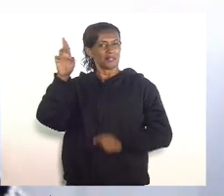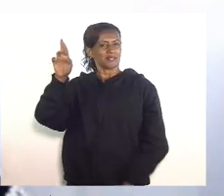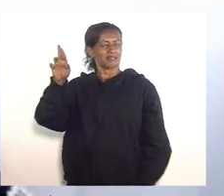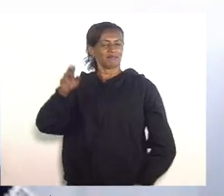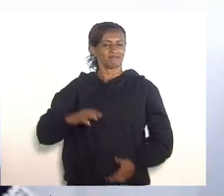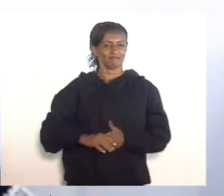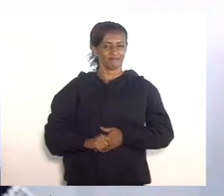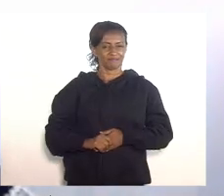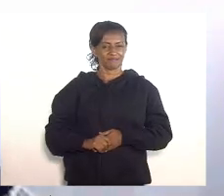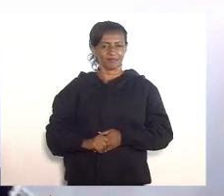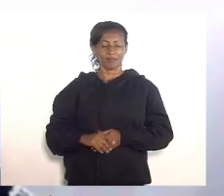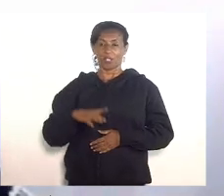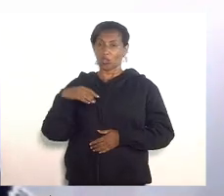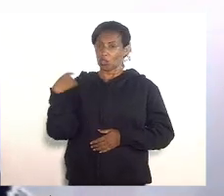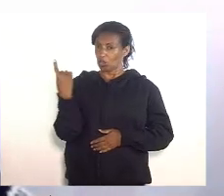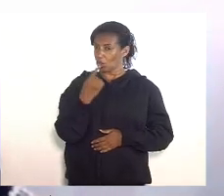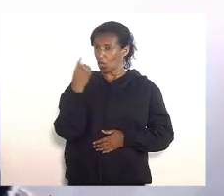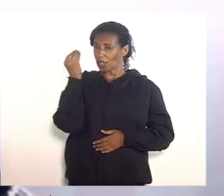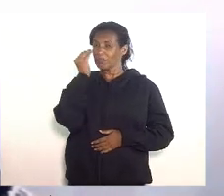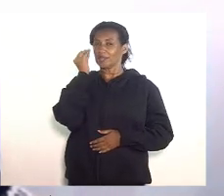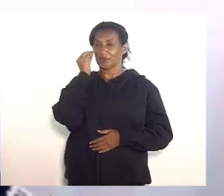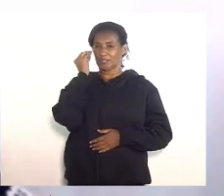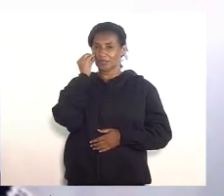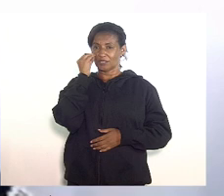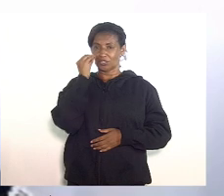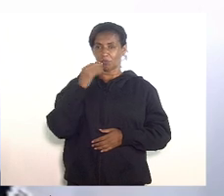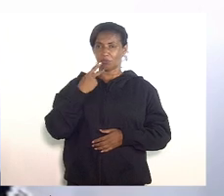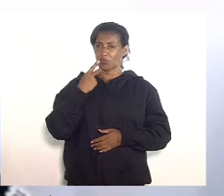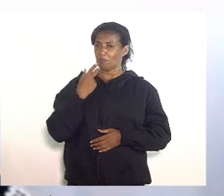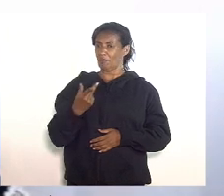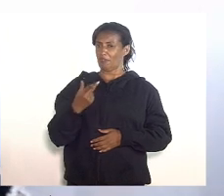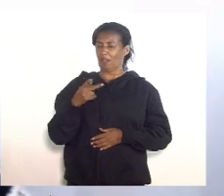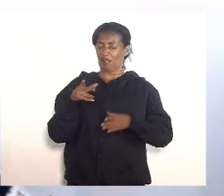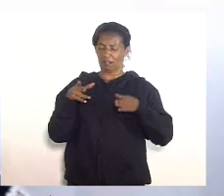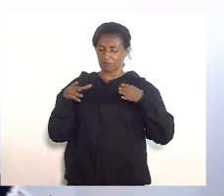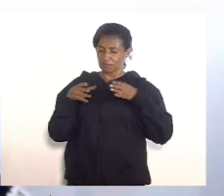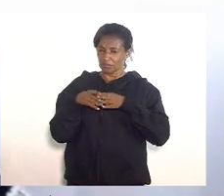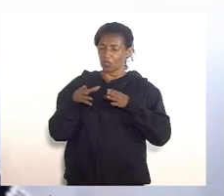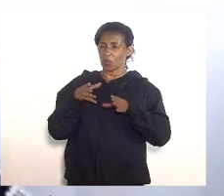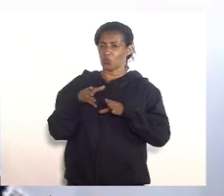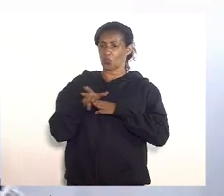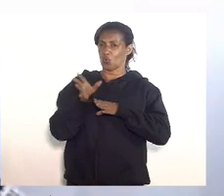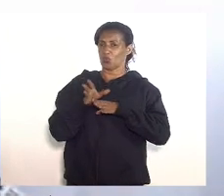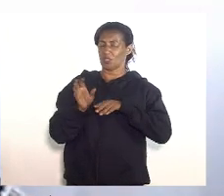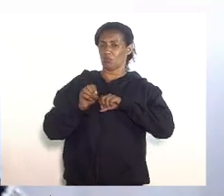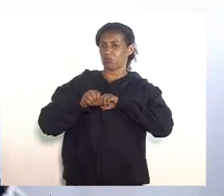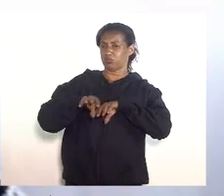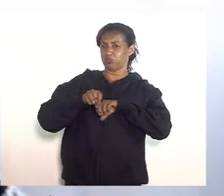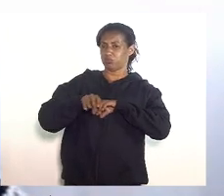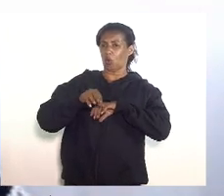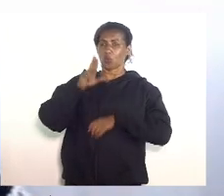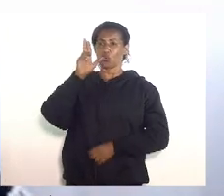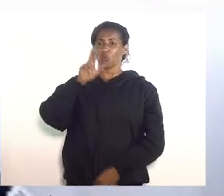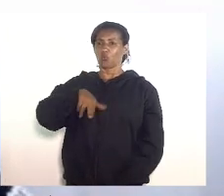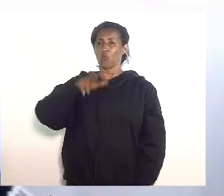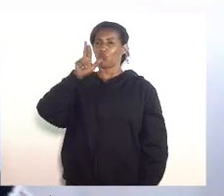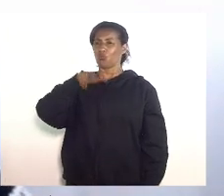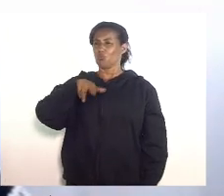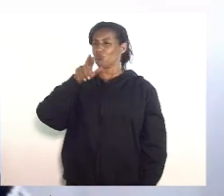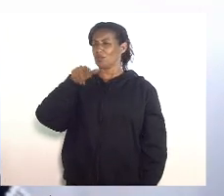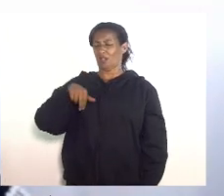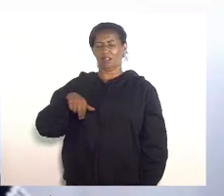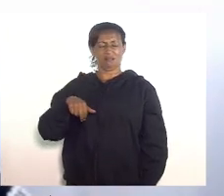pública nós assistimos aí recentemente uma fala do Conselho Nacional de Educação dizendo que nunca tinha